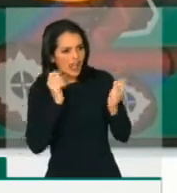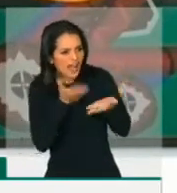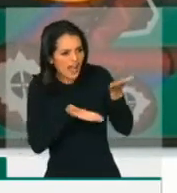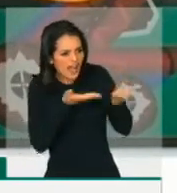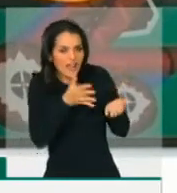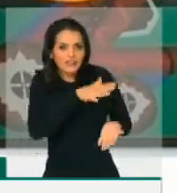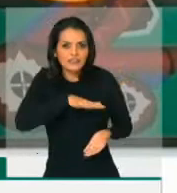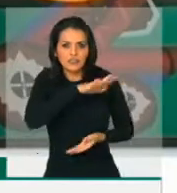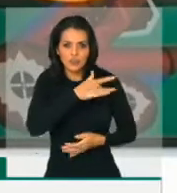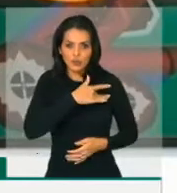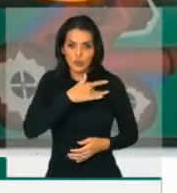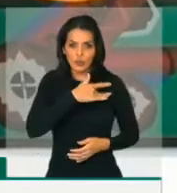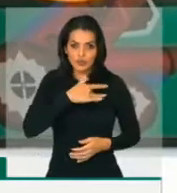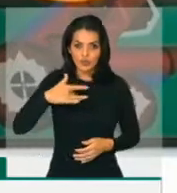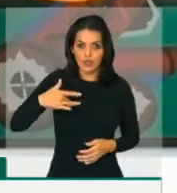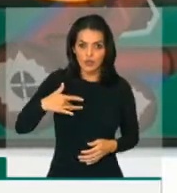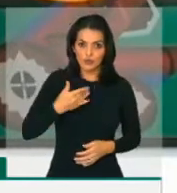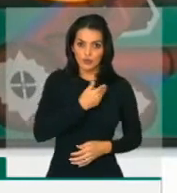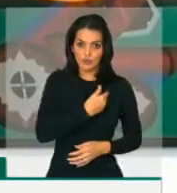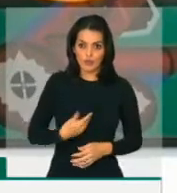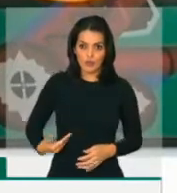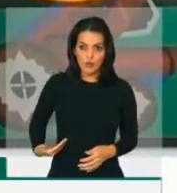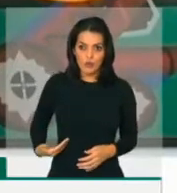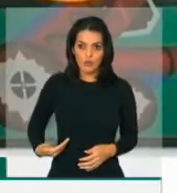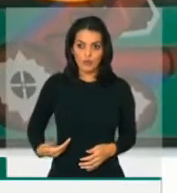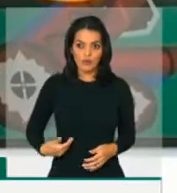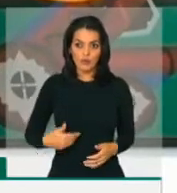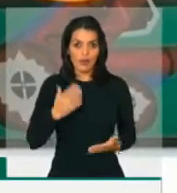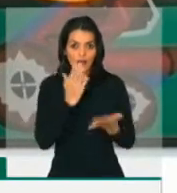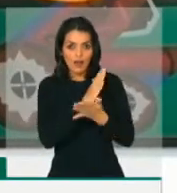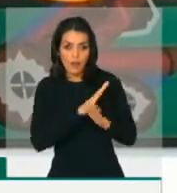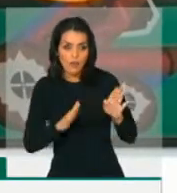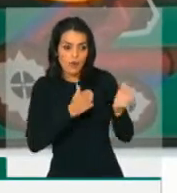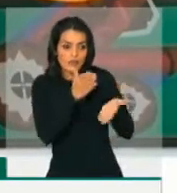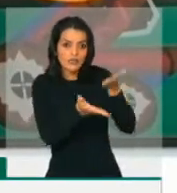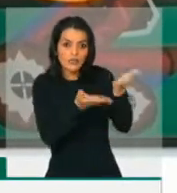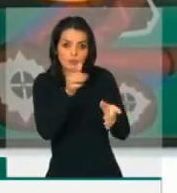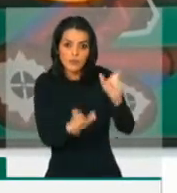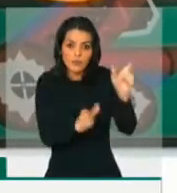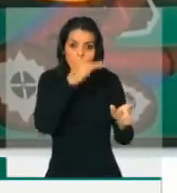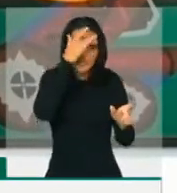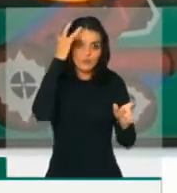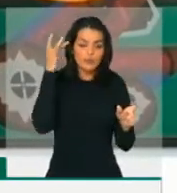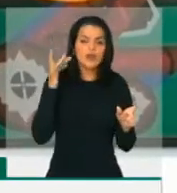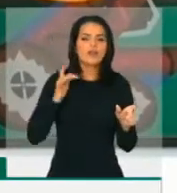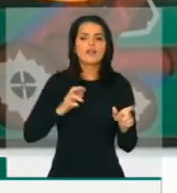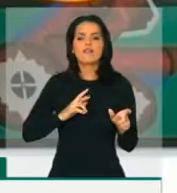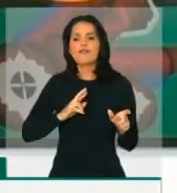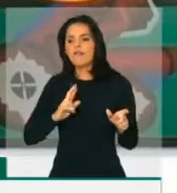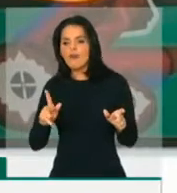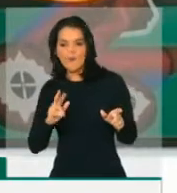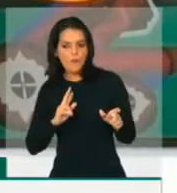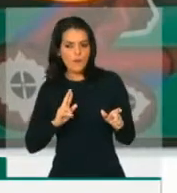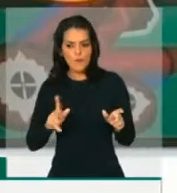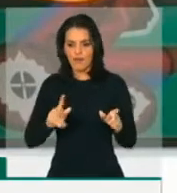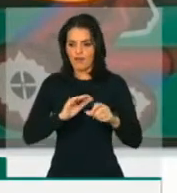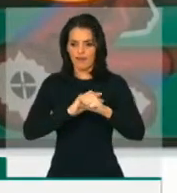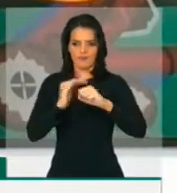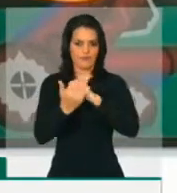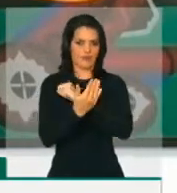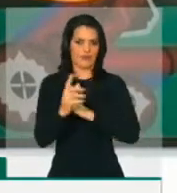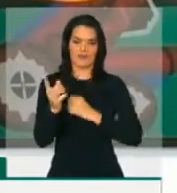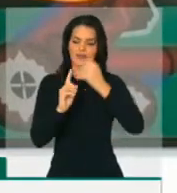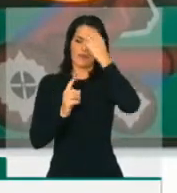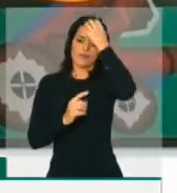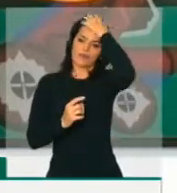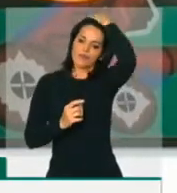às pessoas e que não foi realmente a pandemia que